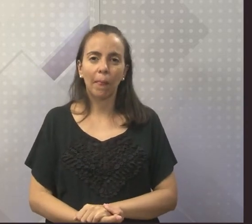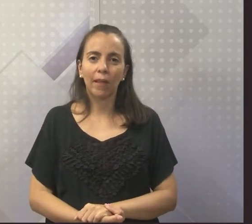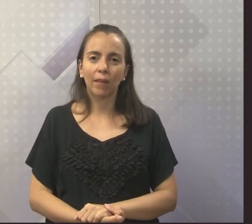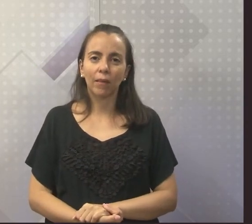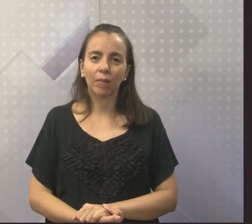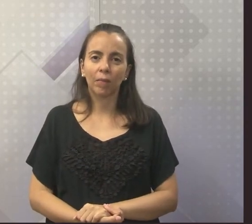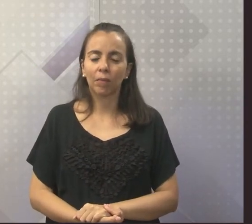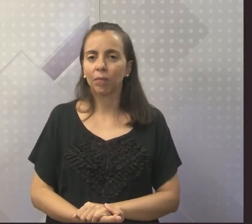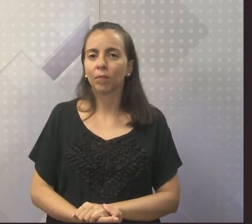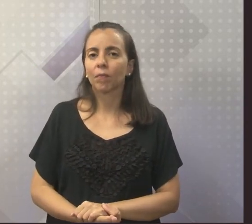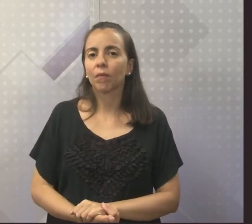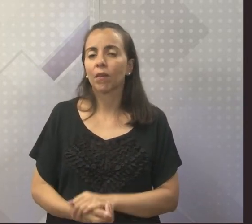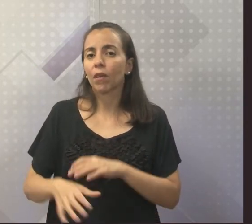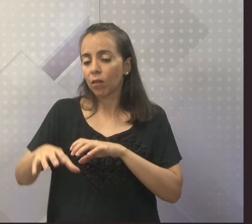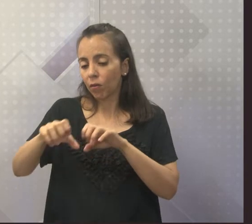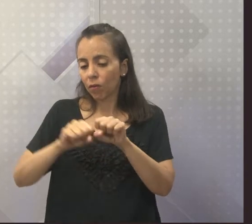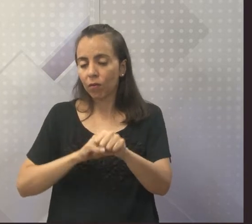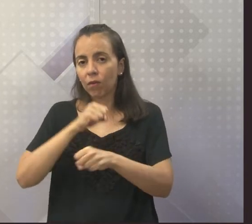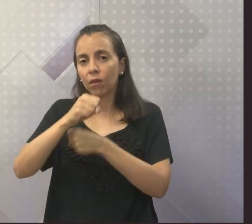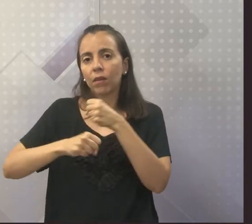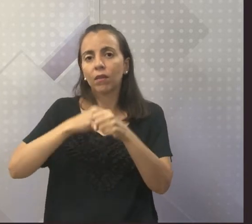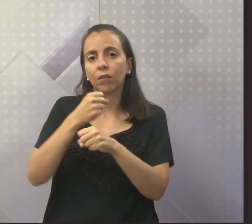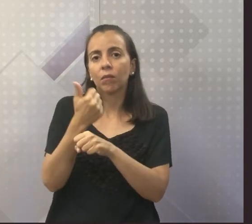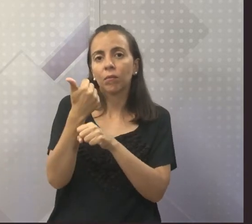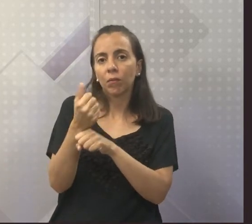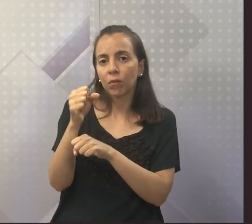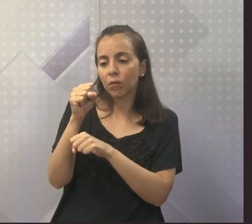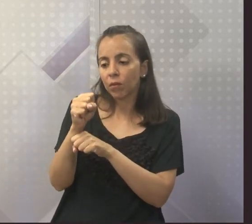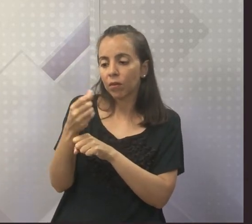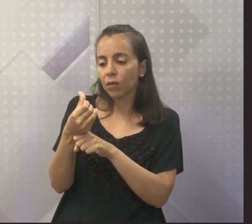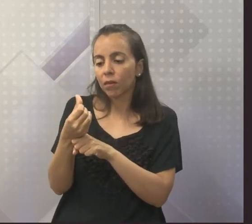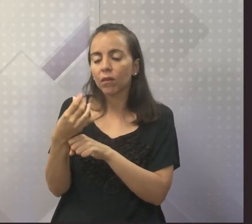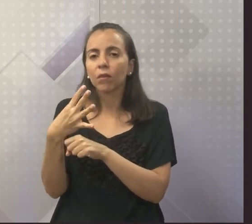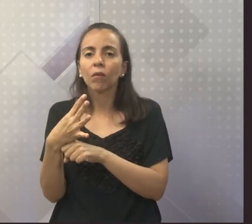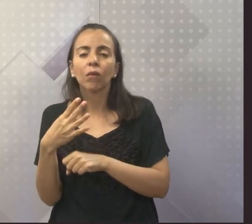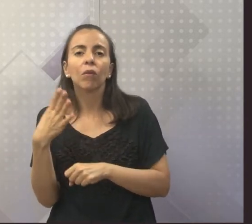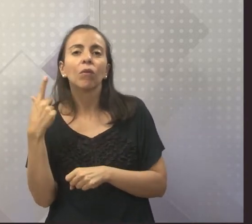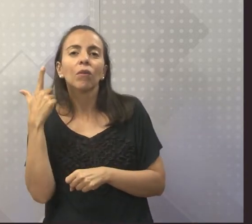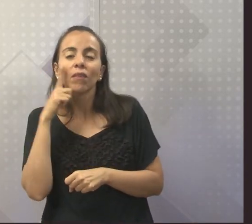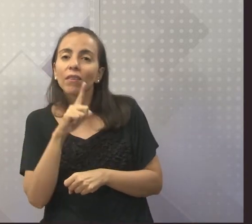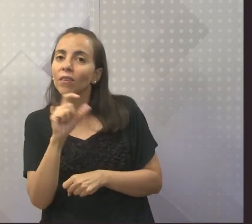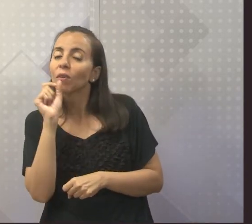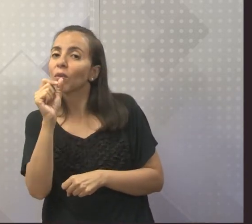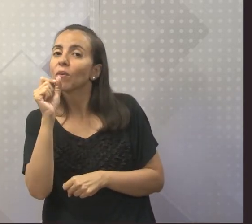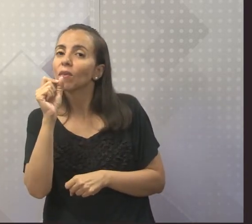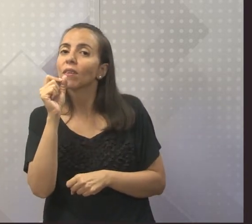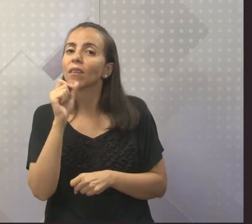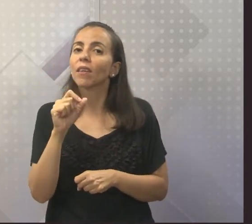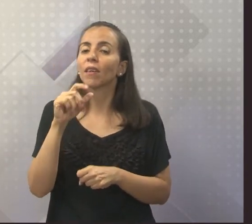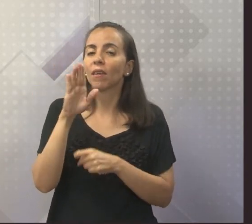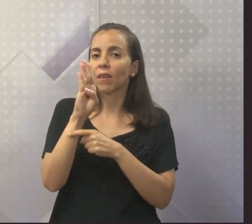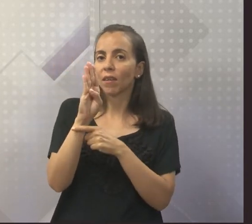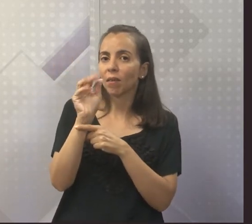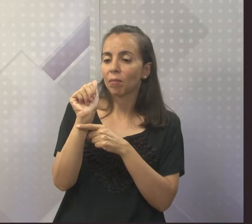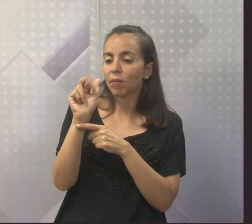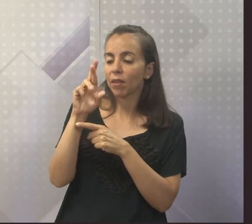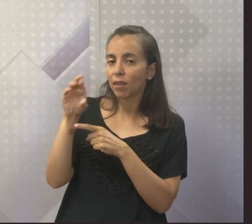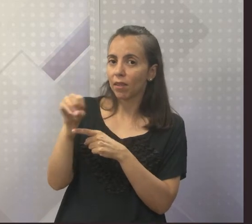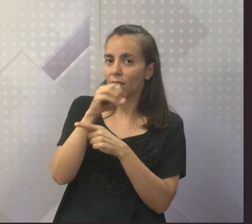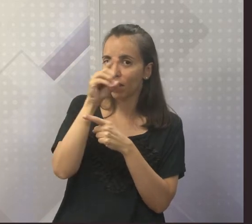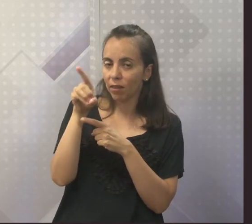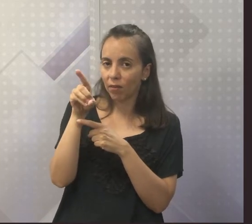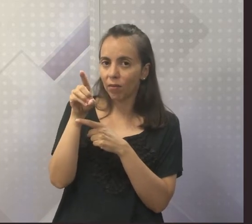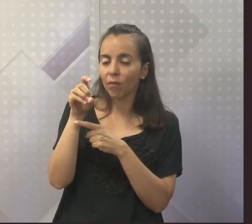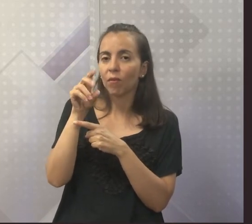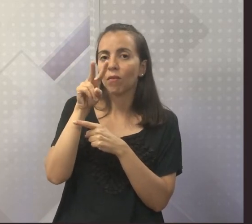Se formou em 1864 e conseguiu o título de quê? De Barão Vila Boas, não, Vila Novas,